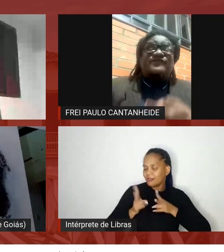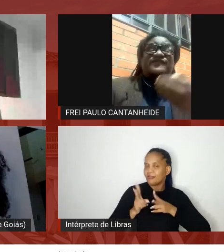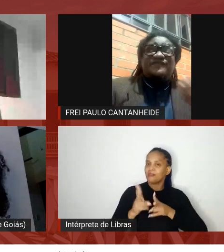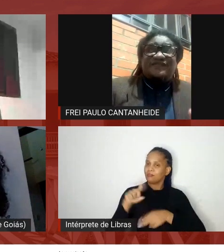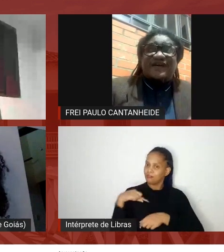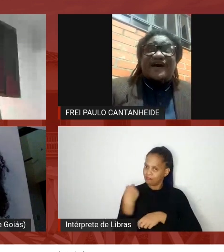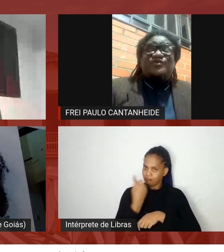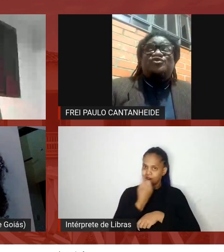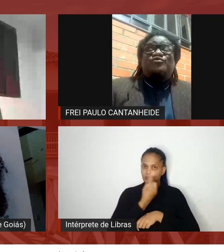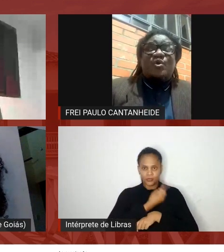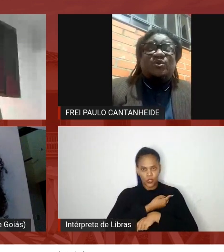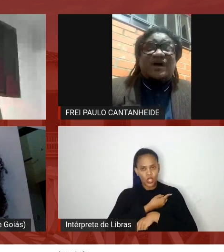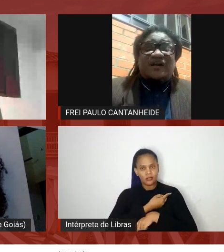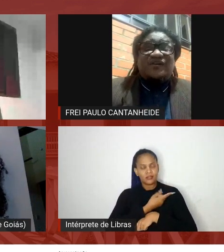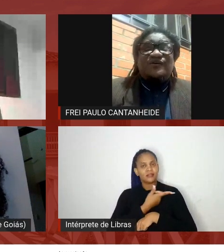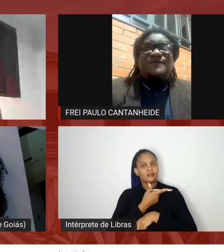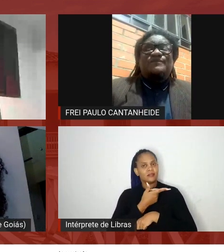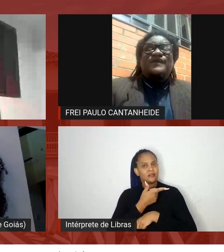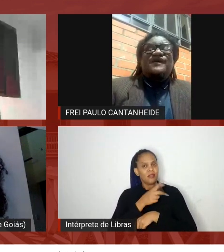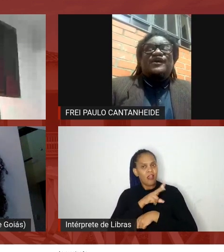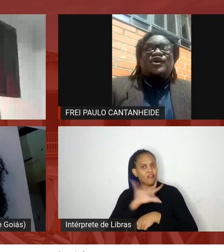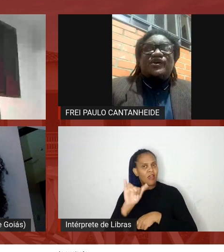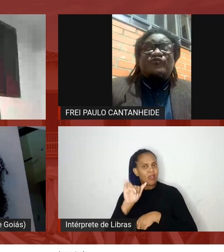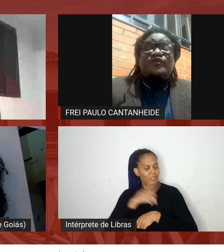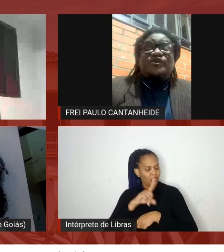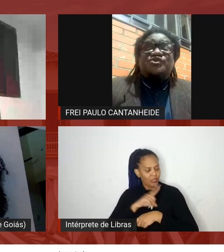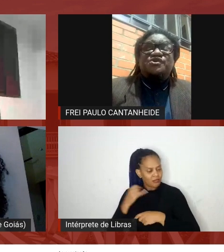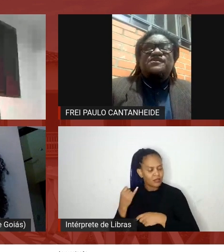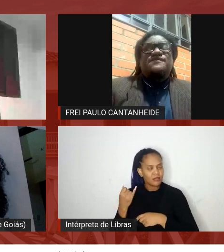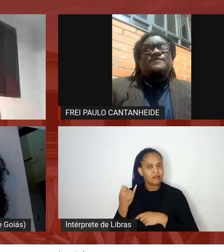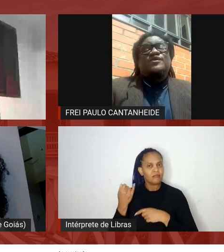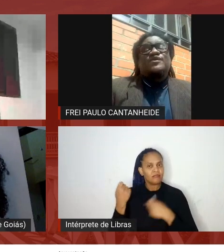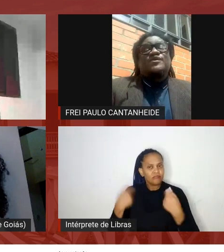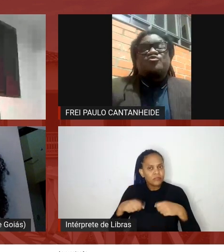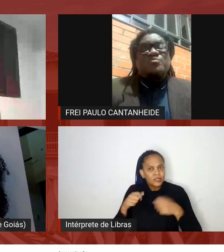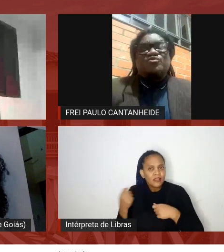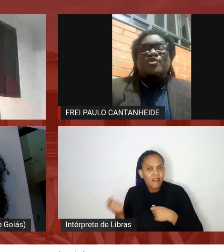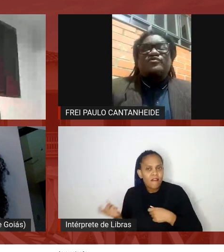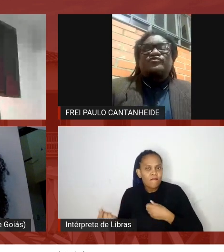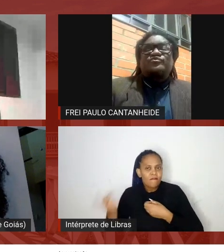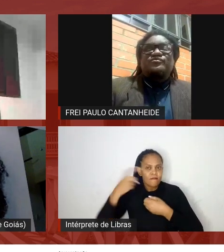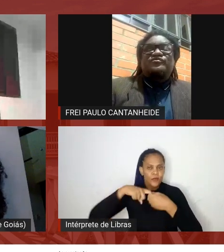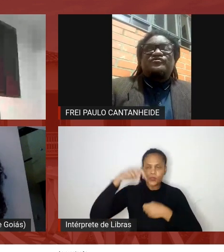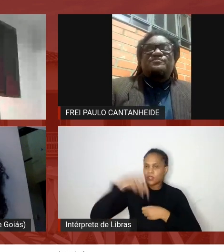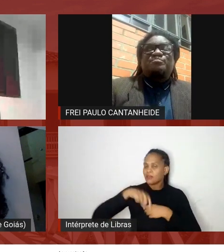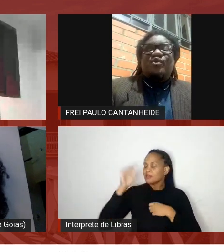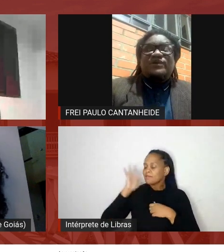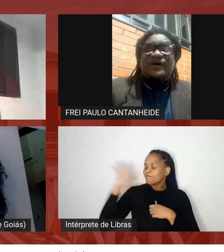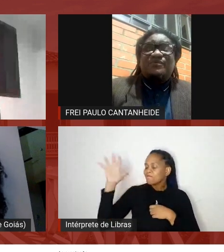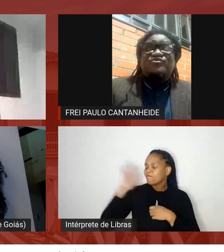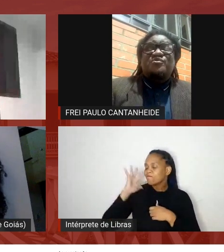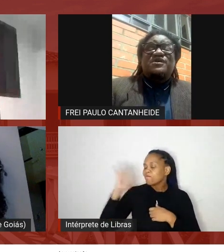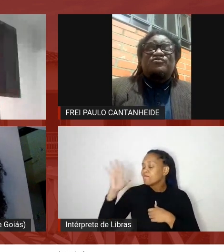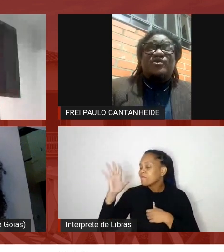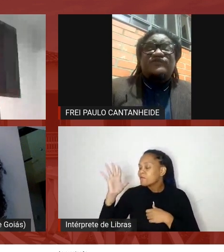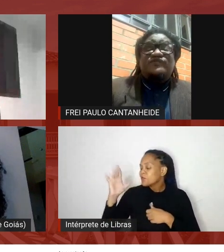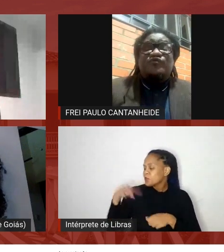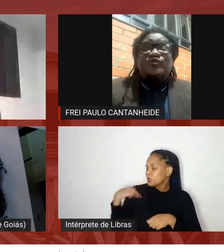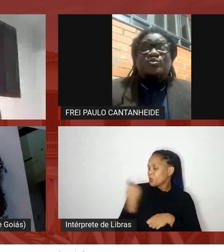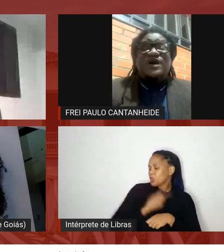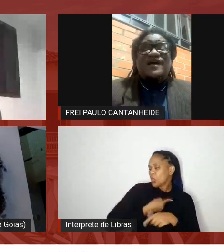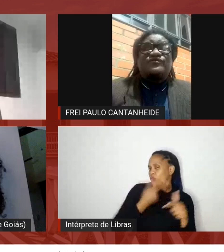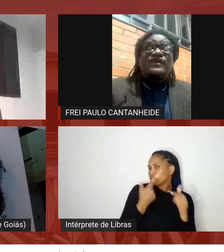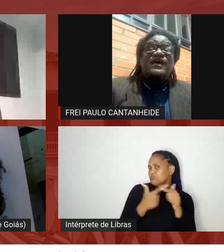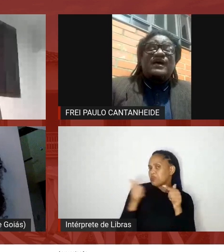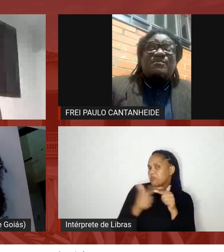ter a necessidade de voltar aqui e refletir sobre os nossos problemas sobre as nossas